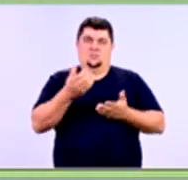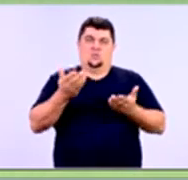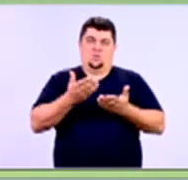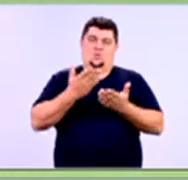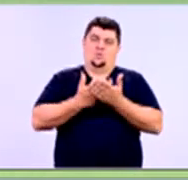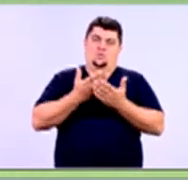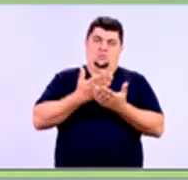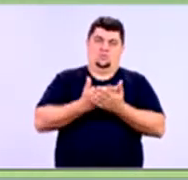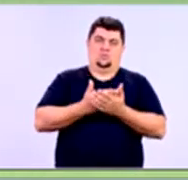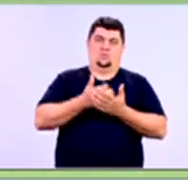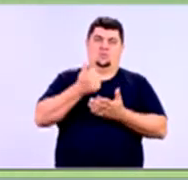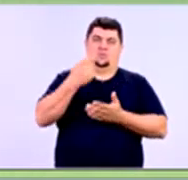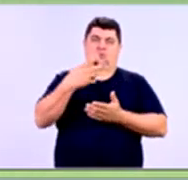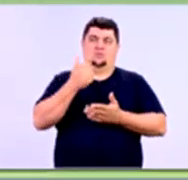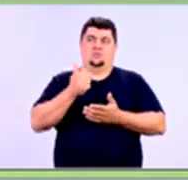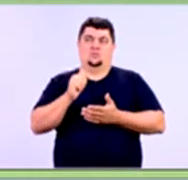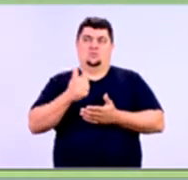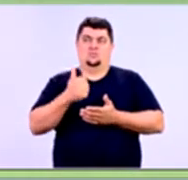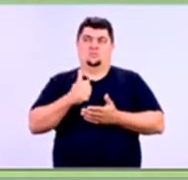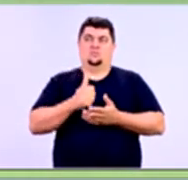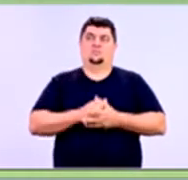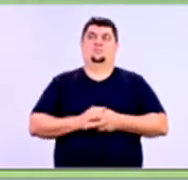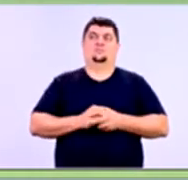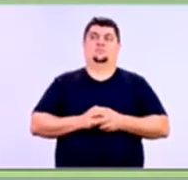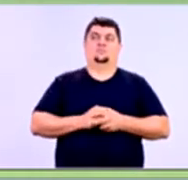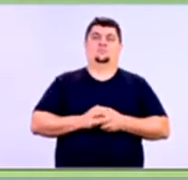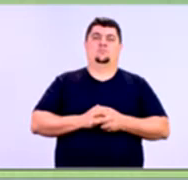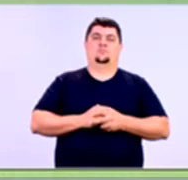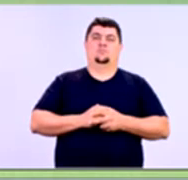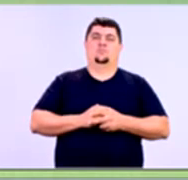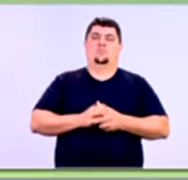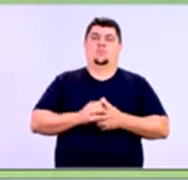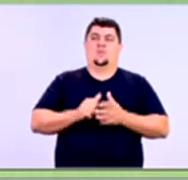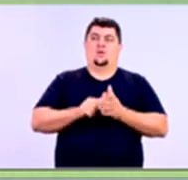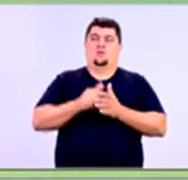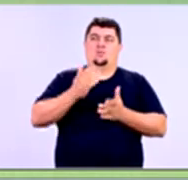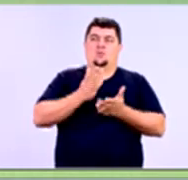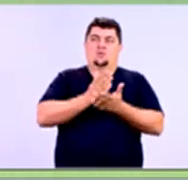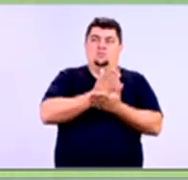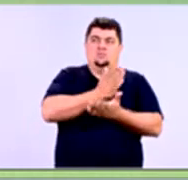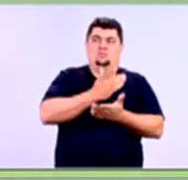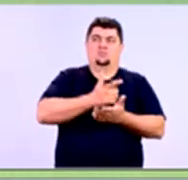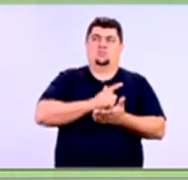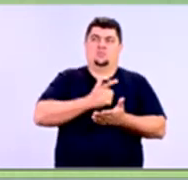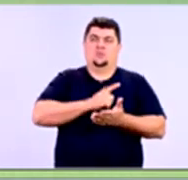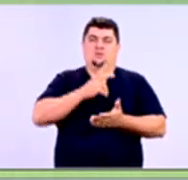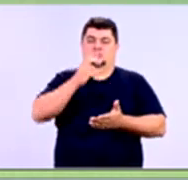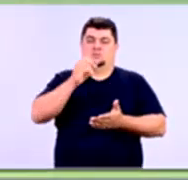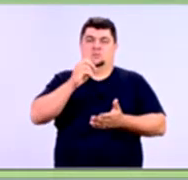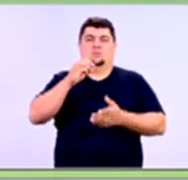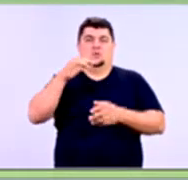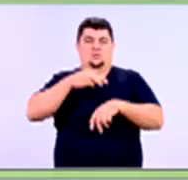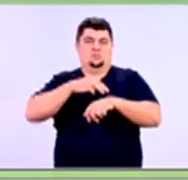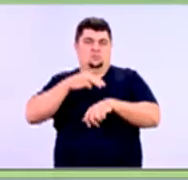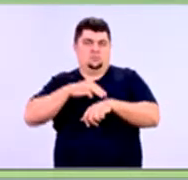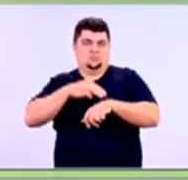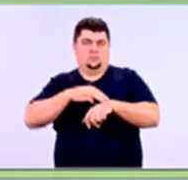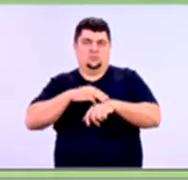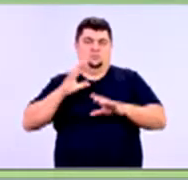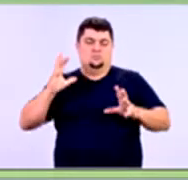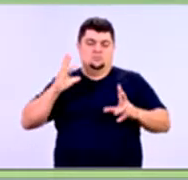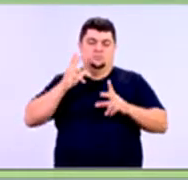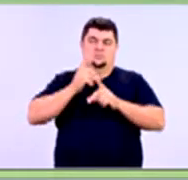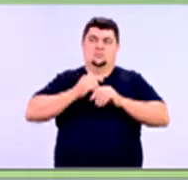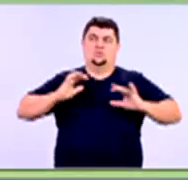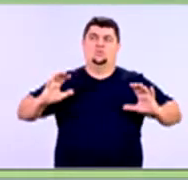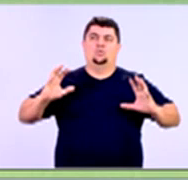hoje, de 11 de 2014. E essa é primeira parte da aula, consiste de 50 minutos de revisão de todo o conteúdo